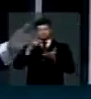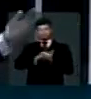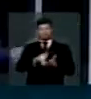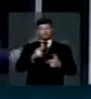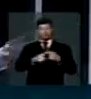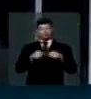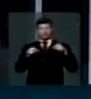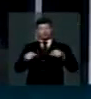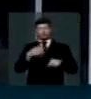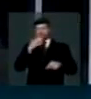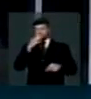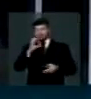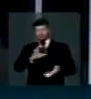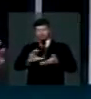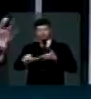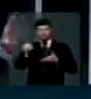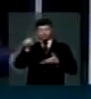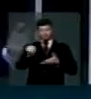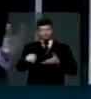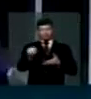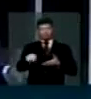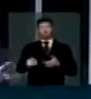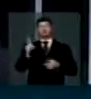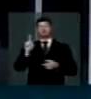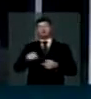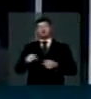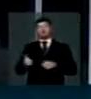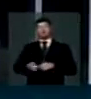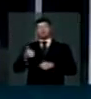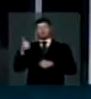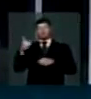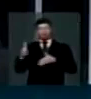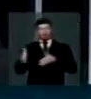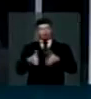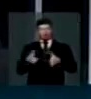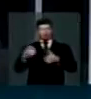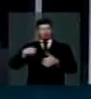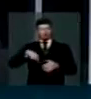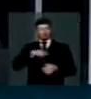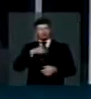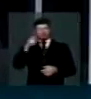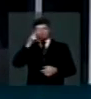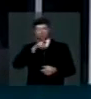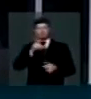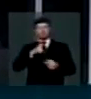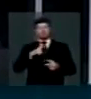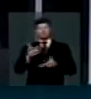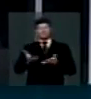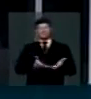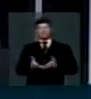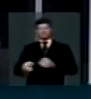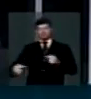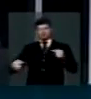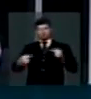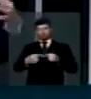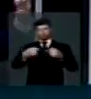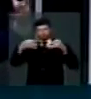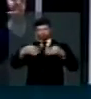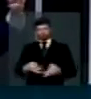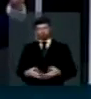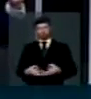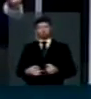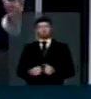esse tipo de investimento é o caminho para que nós tenhamos um serviço de acordo com